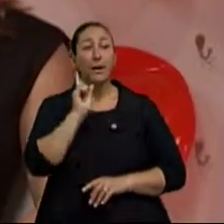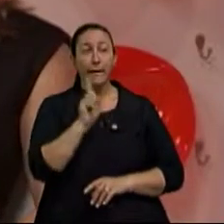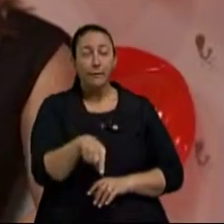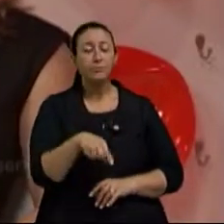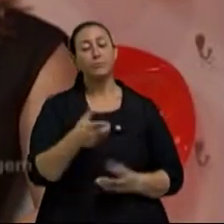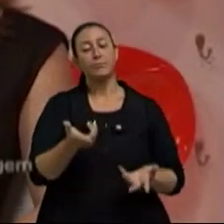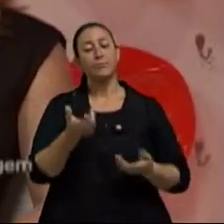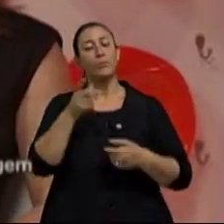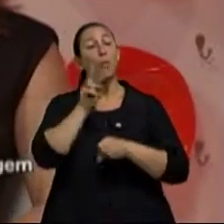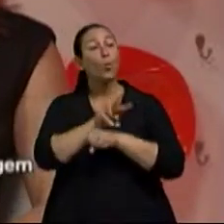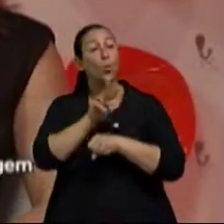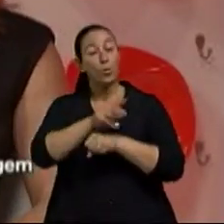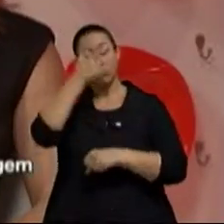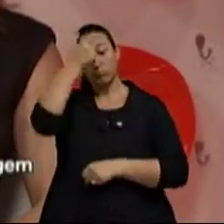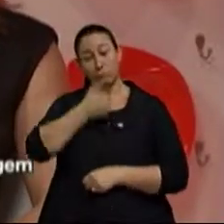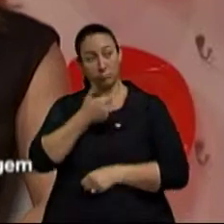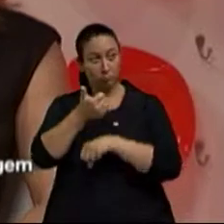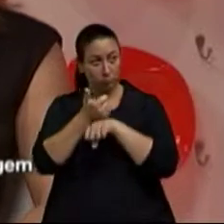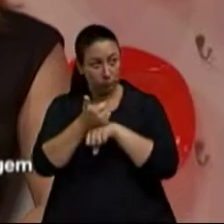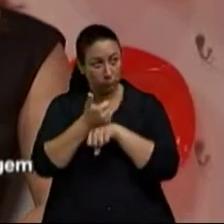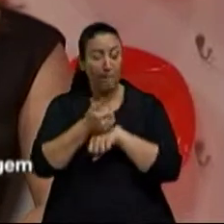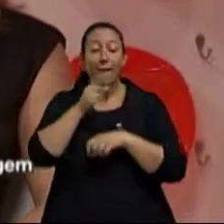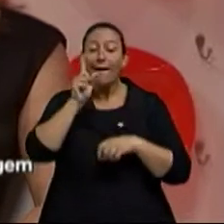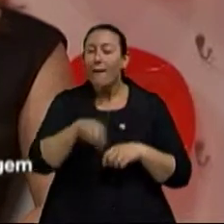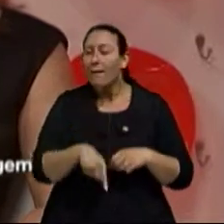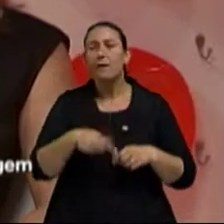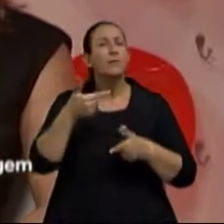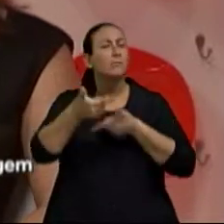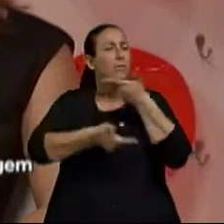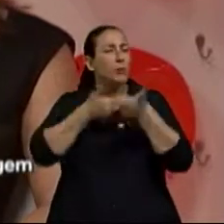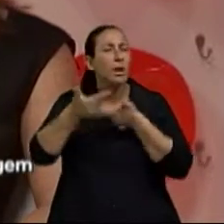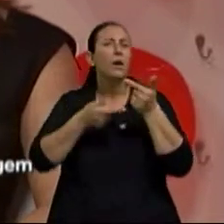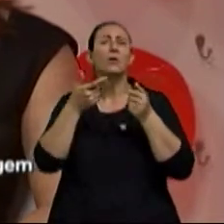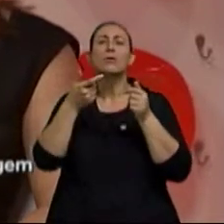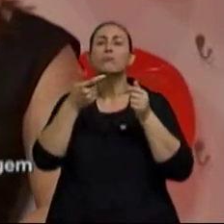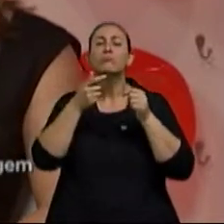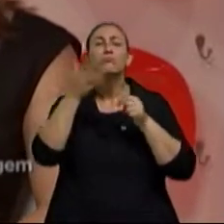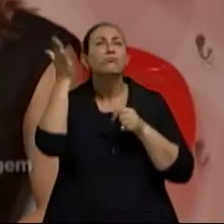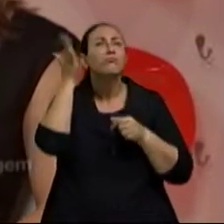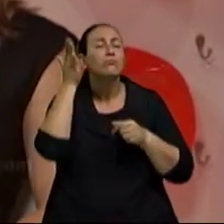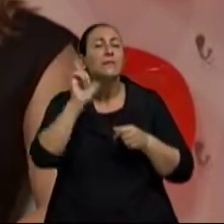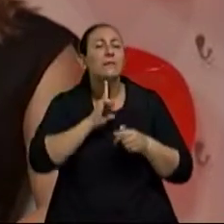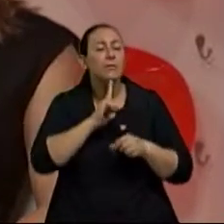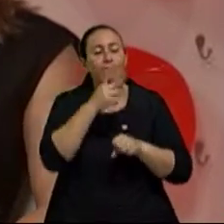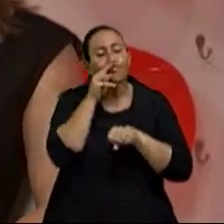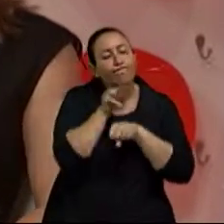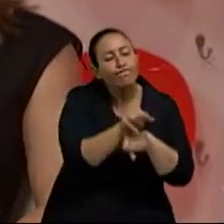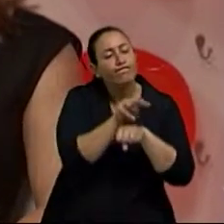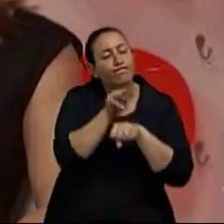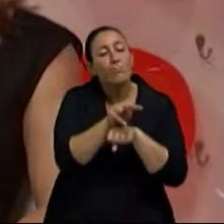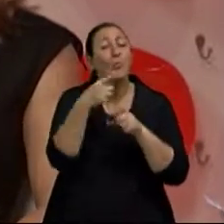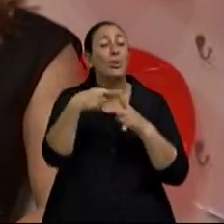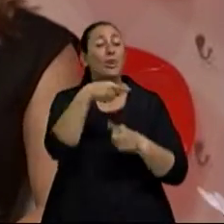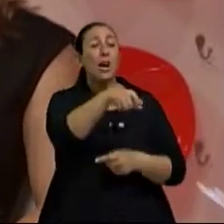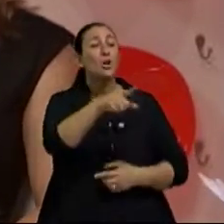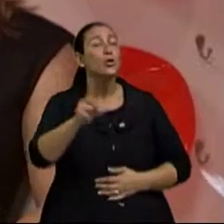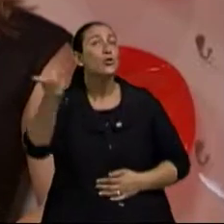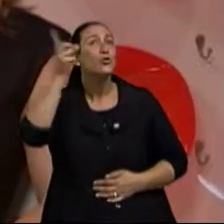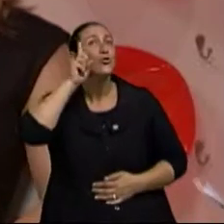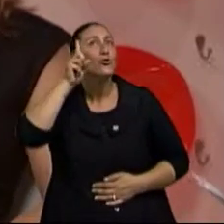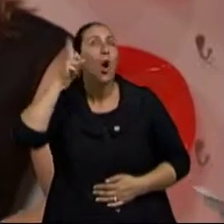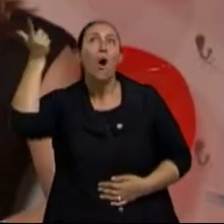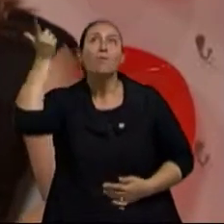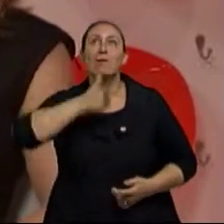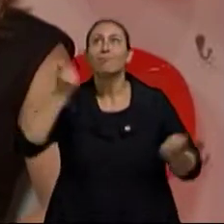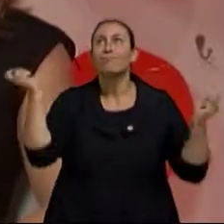idoso que tem dificuldades de realizar suas atividades do dia a dia. Que está sempre presente com ele. Exato, então